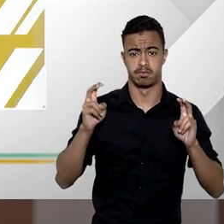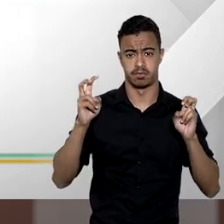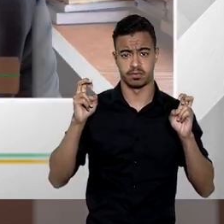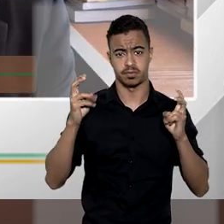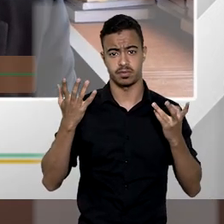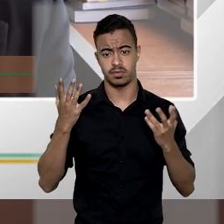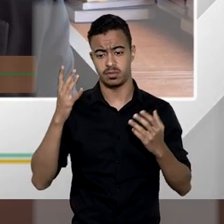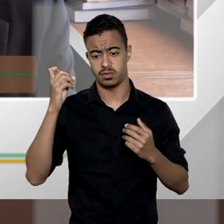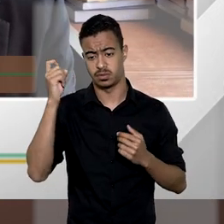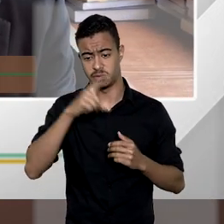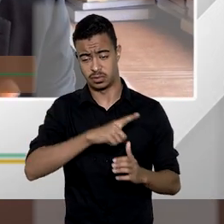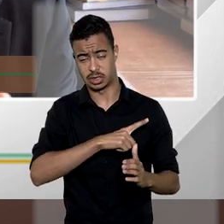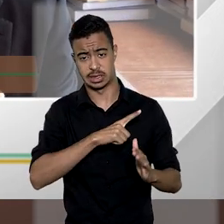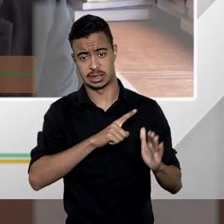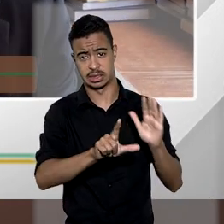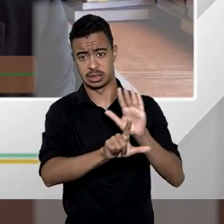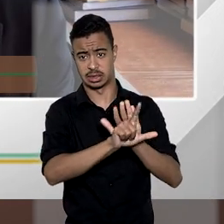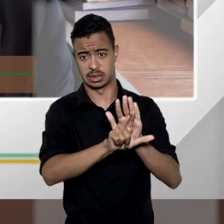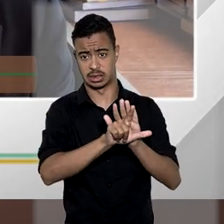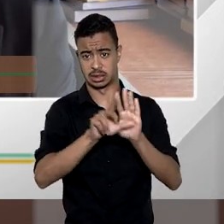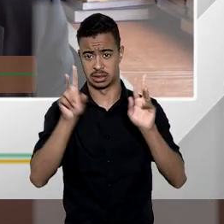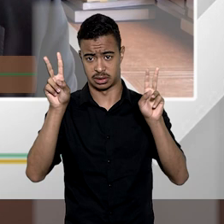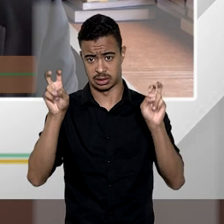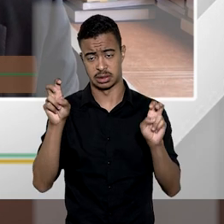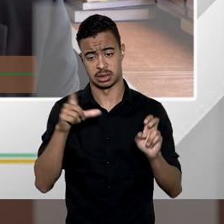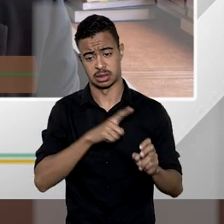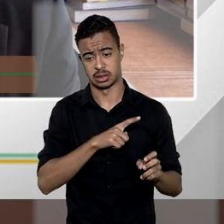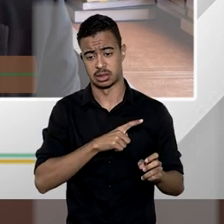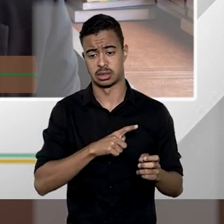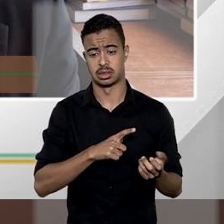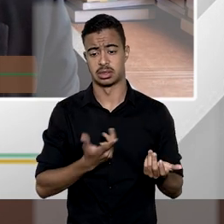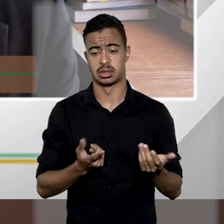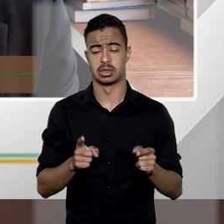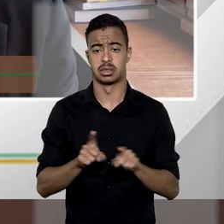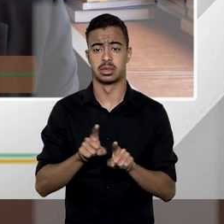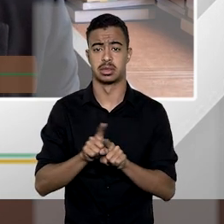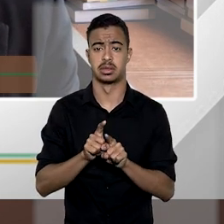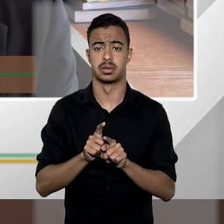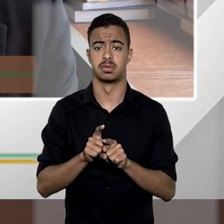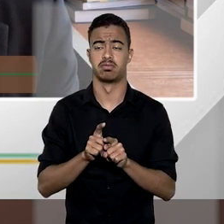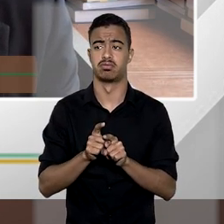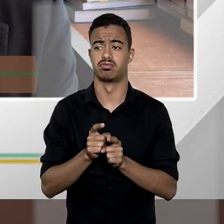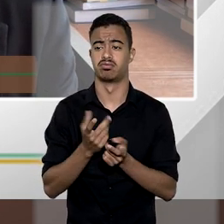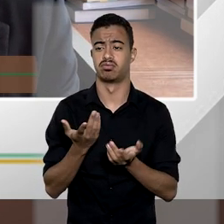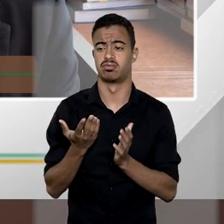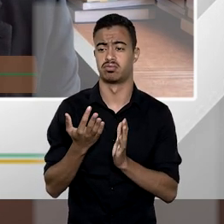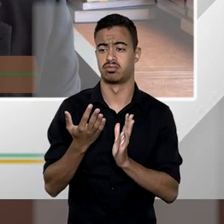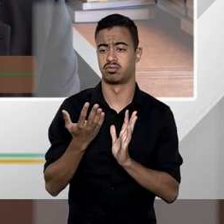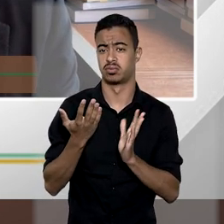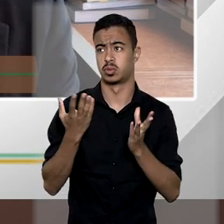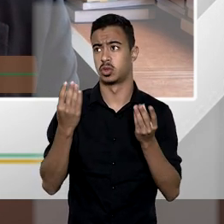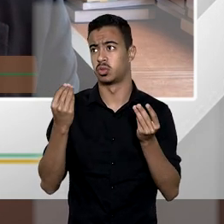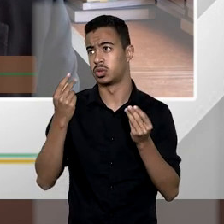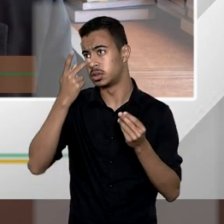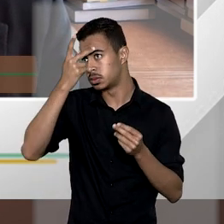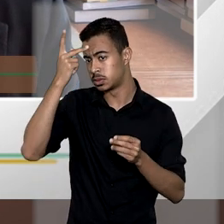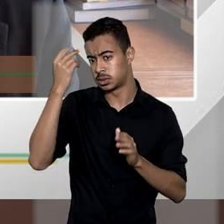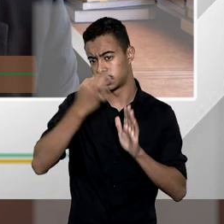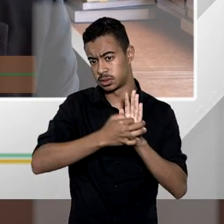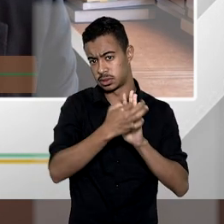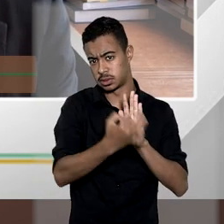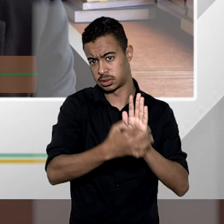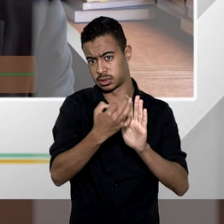existe legislação a respeito existem visões antagônicas a respeito